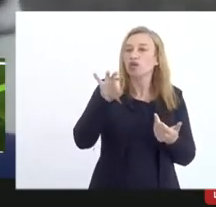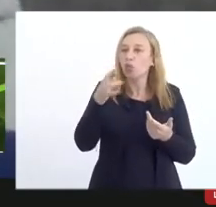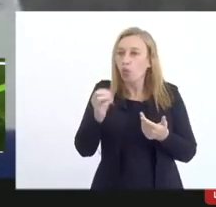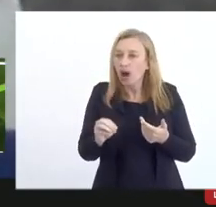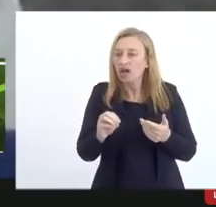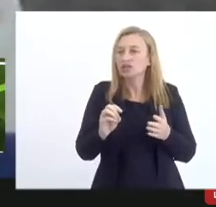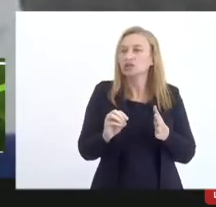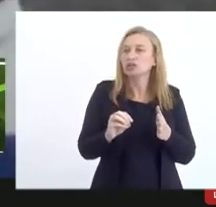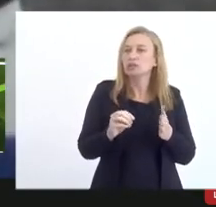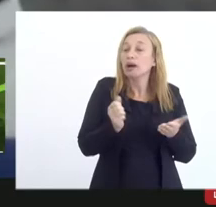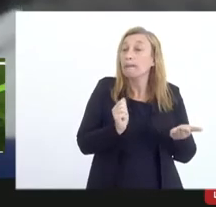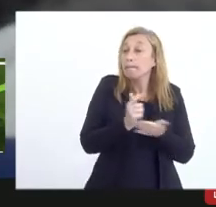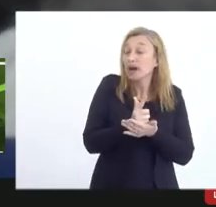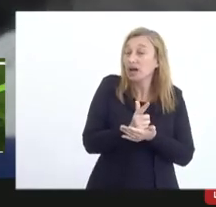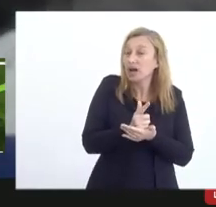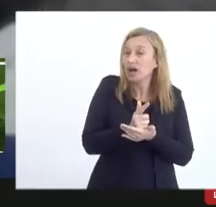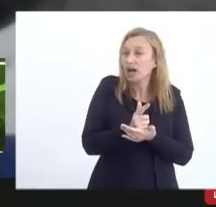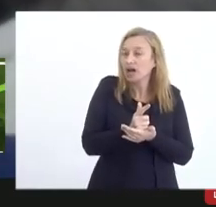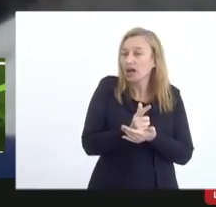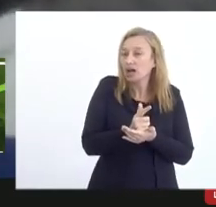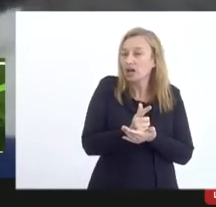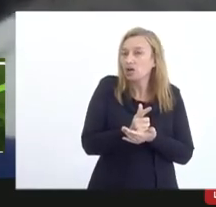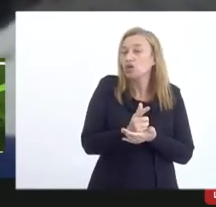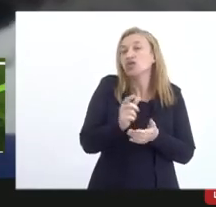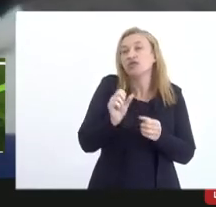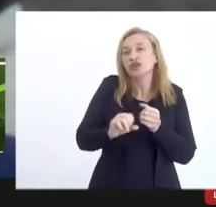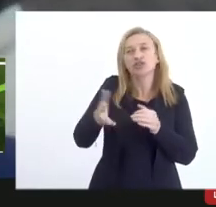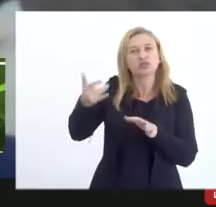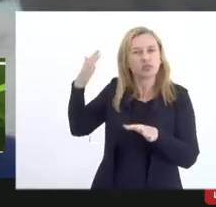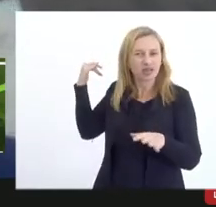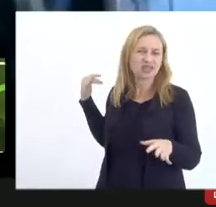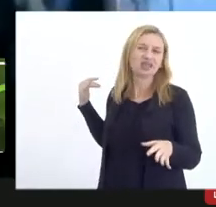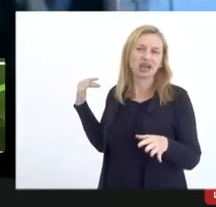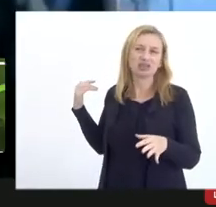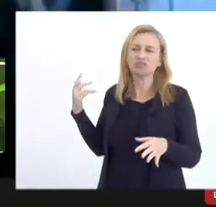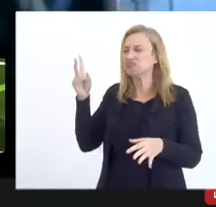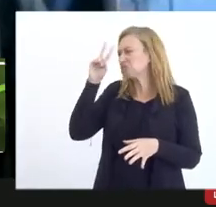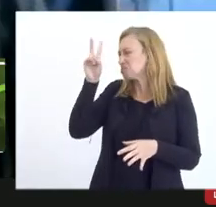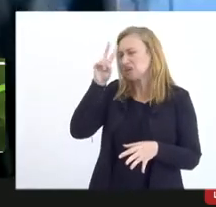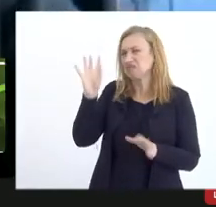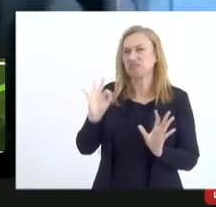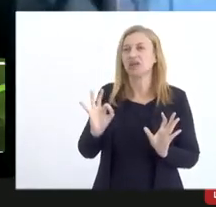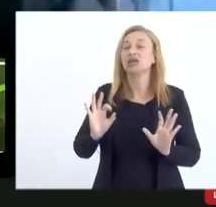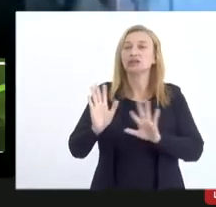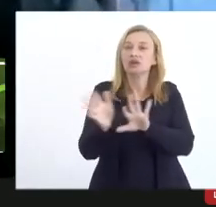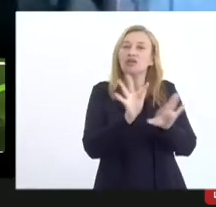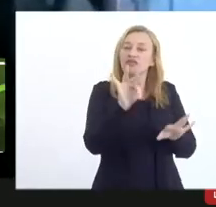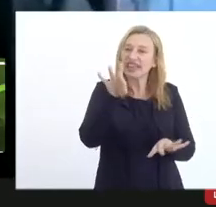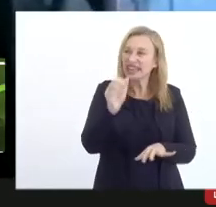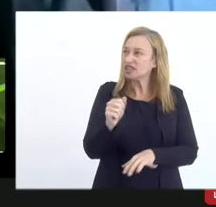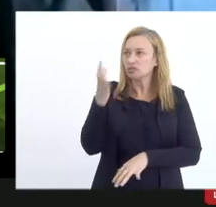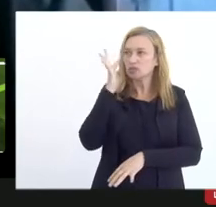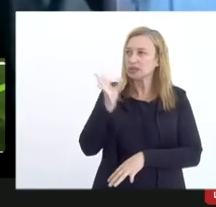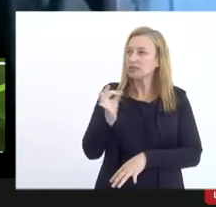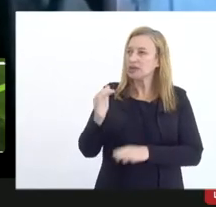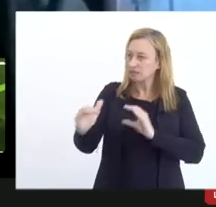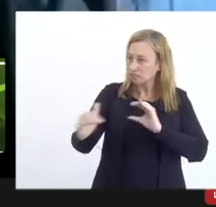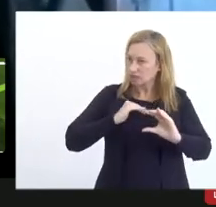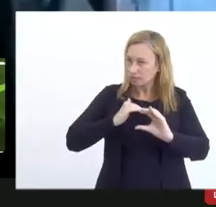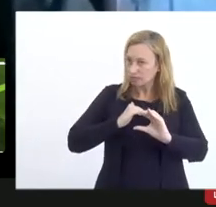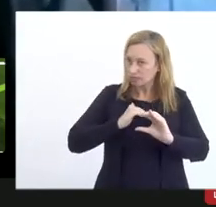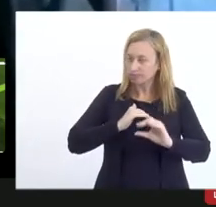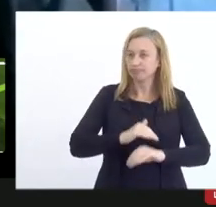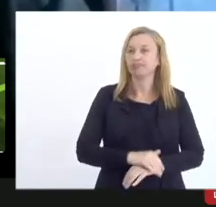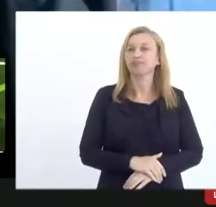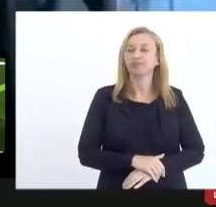para pagar de uma coisa que ele executou lá atrás que ele nem lembrava mais o Fernando eu não sabia dessa você manda para a gente